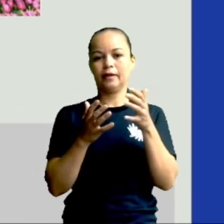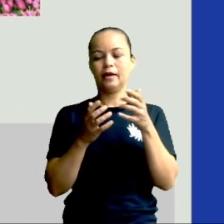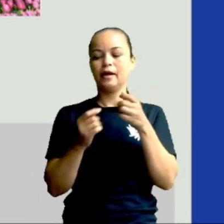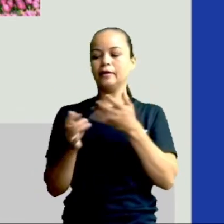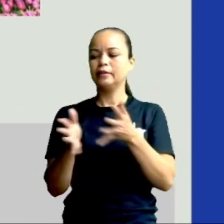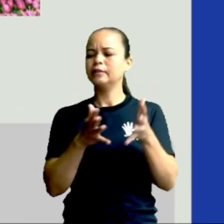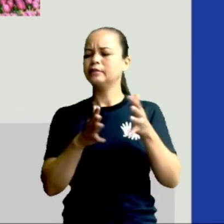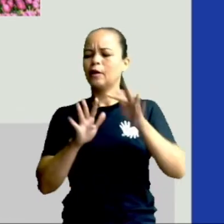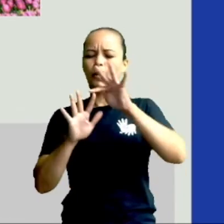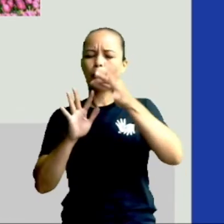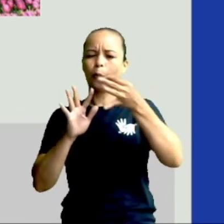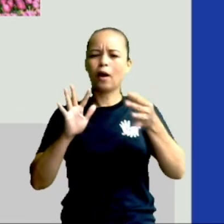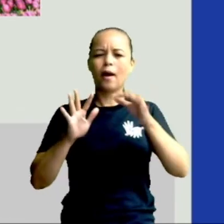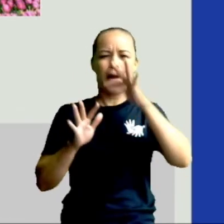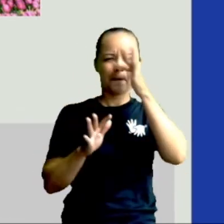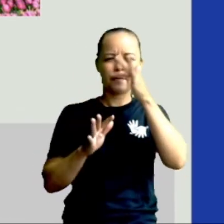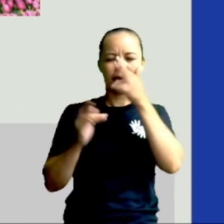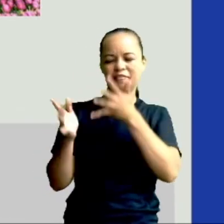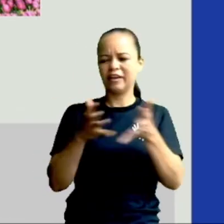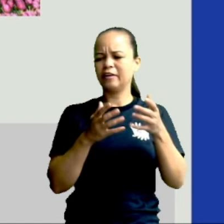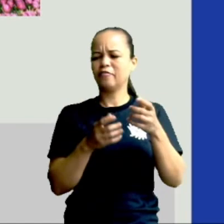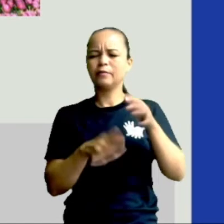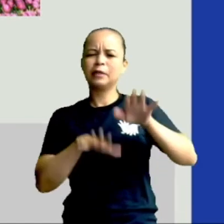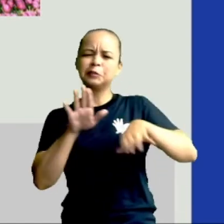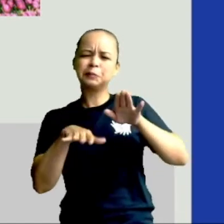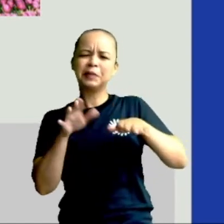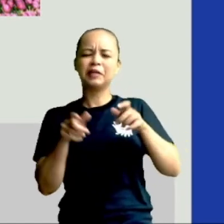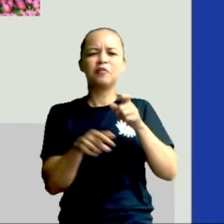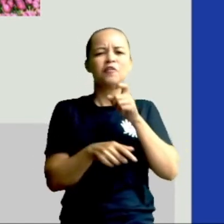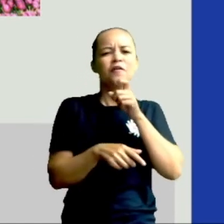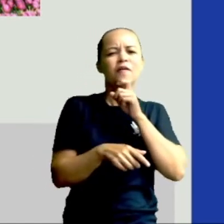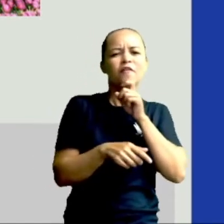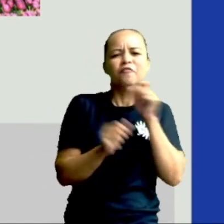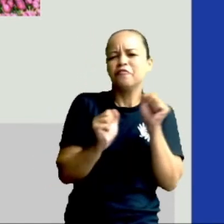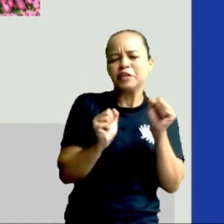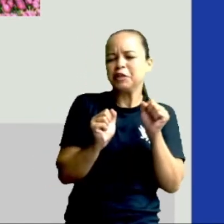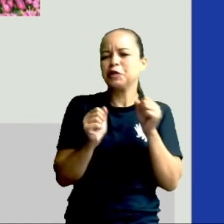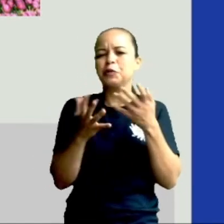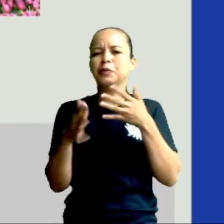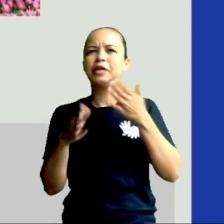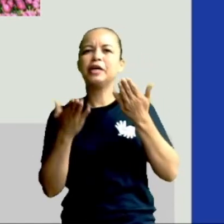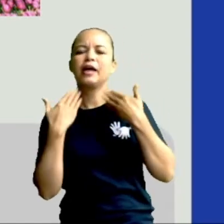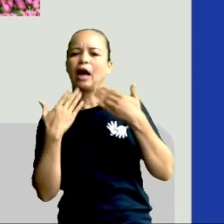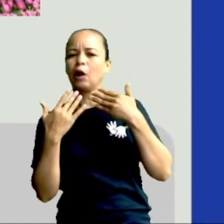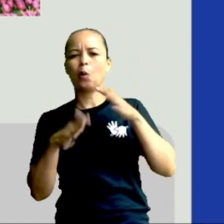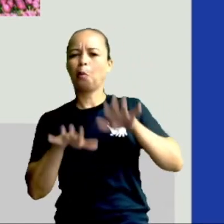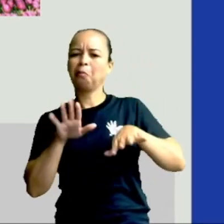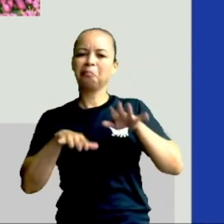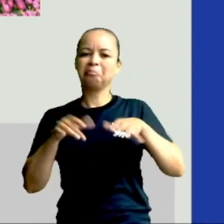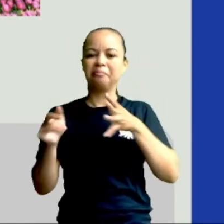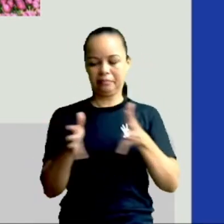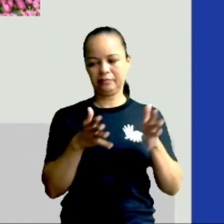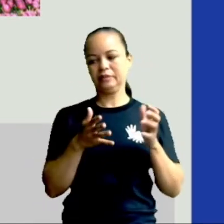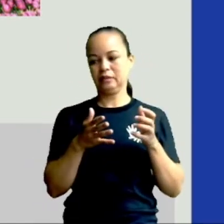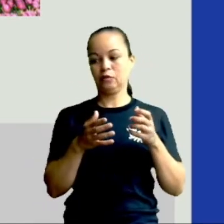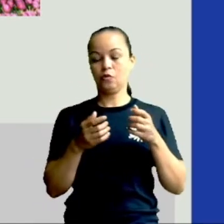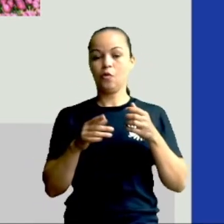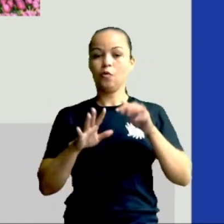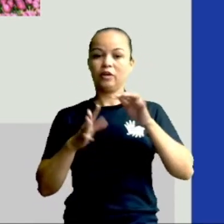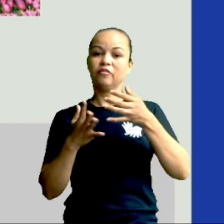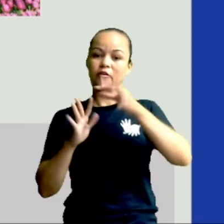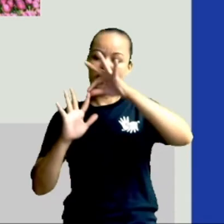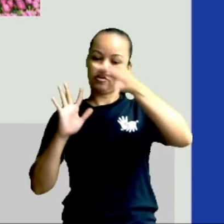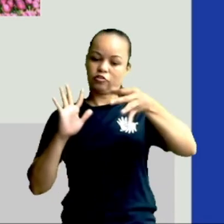temperaturas ficam mais amenas. Nem faz muito calor, nem faz muito frio. O que favorece, justamente, as flores,